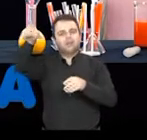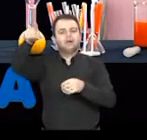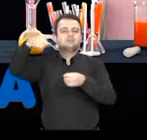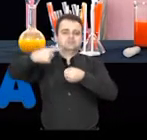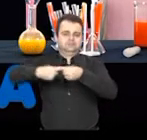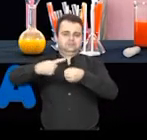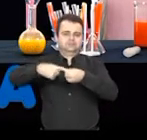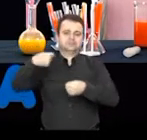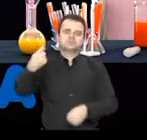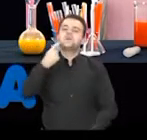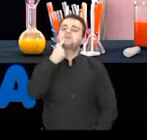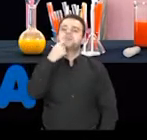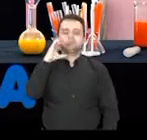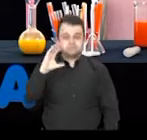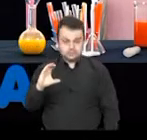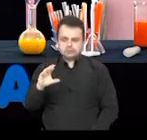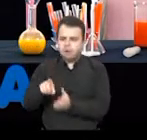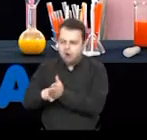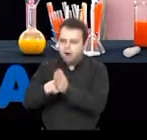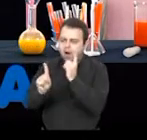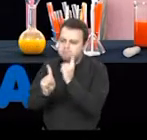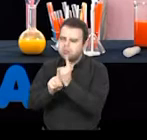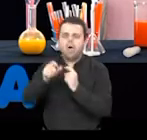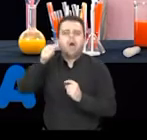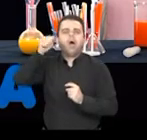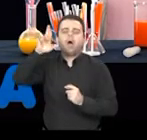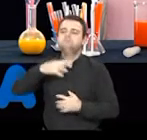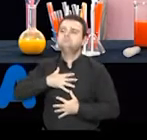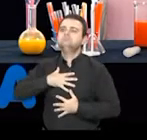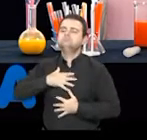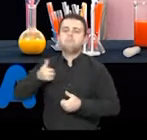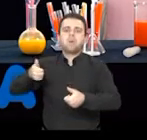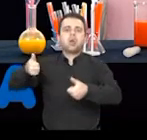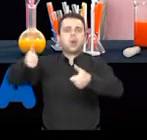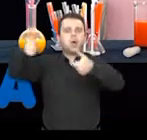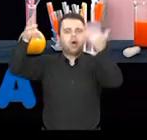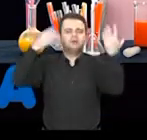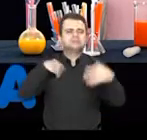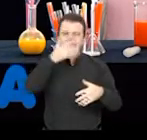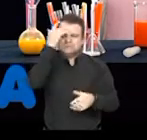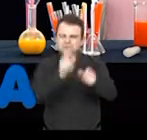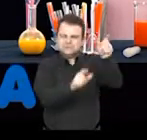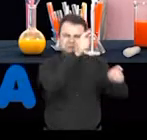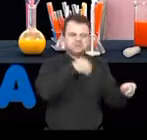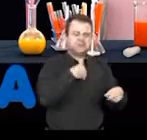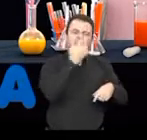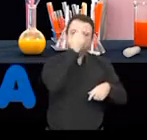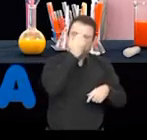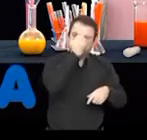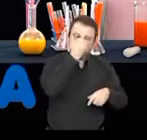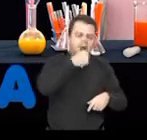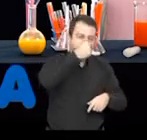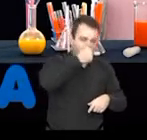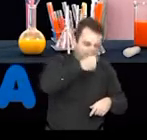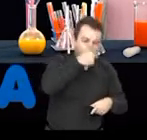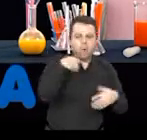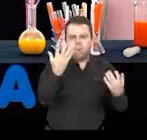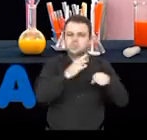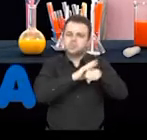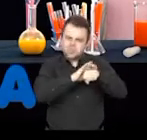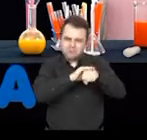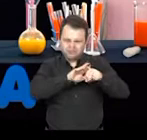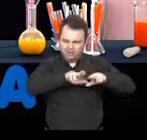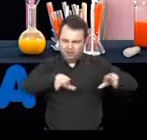estudo em Campinas de que o ar está um pouco melhor, ao ponto de rinites, dentre outras doenças